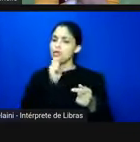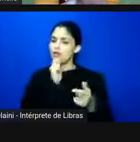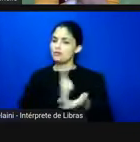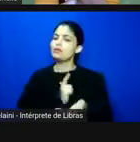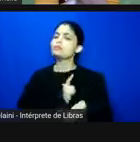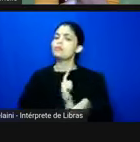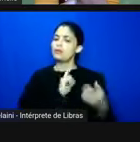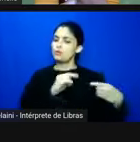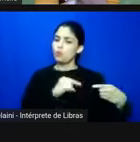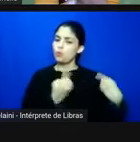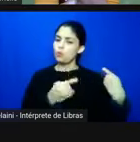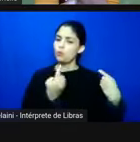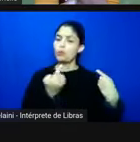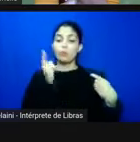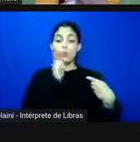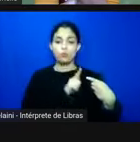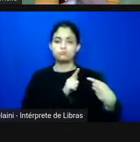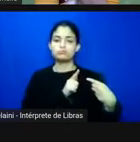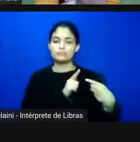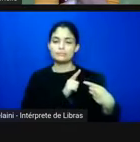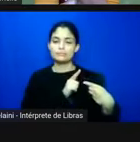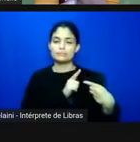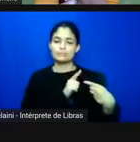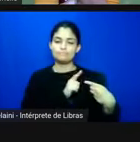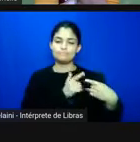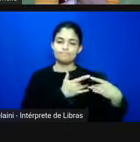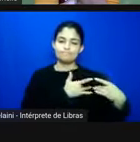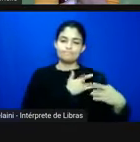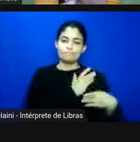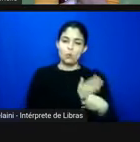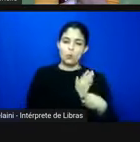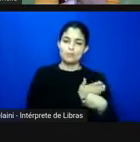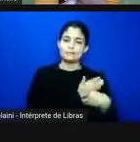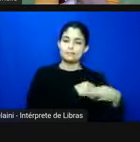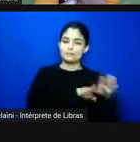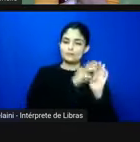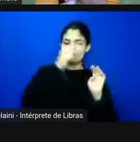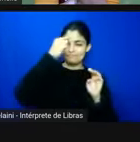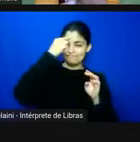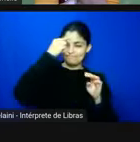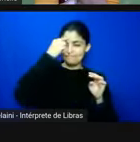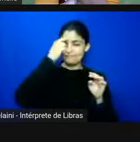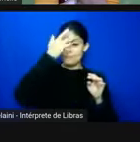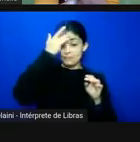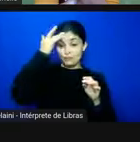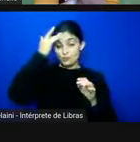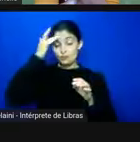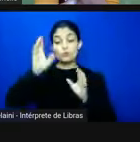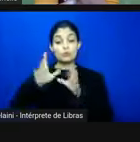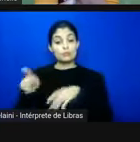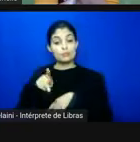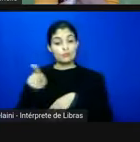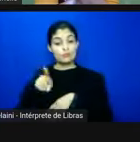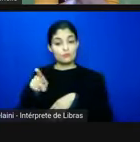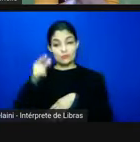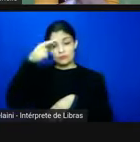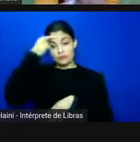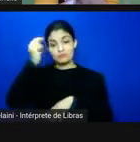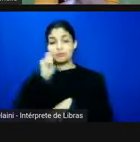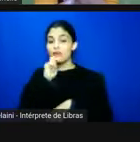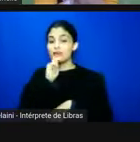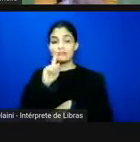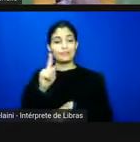alcançar os corações e mentes de professores universitários que não compõem o campo né